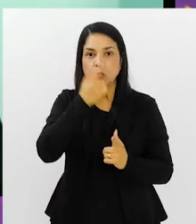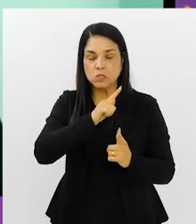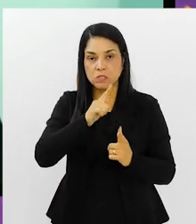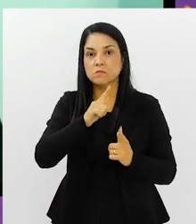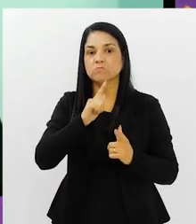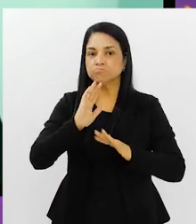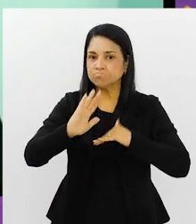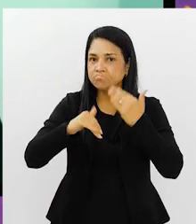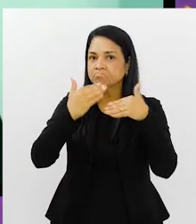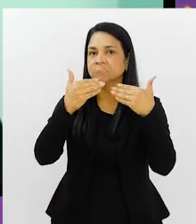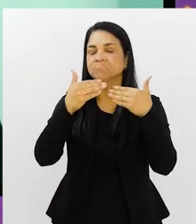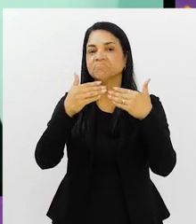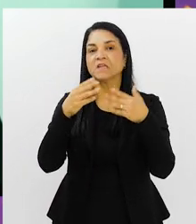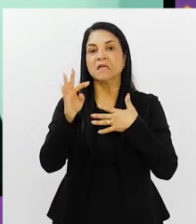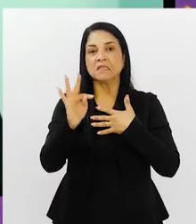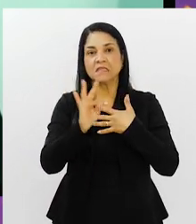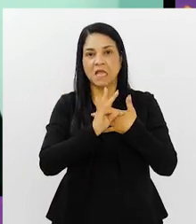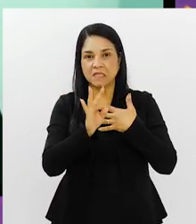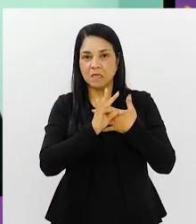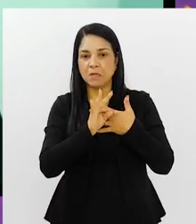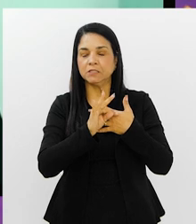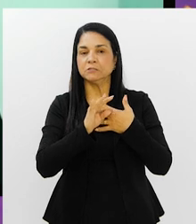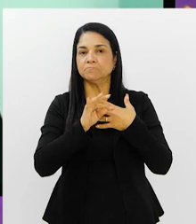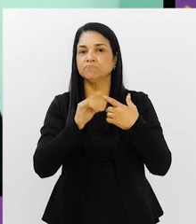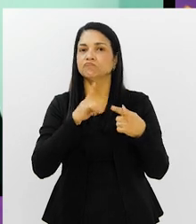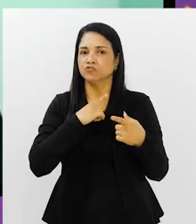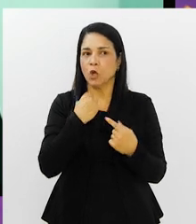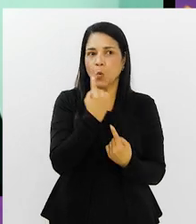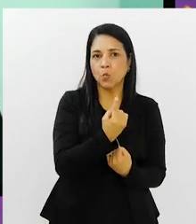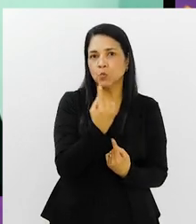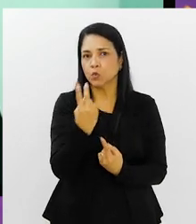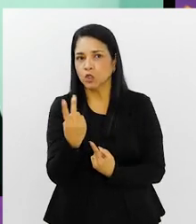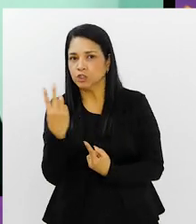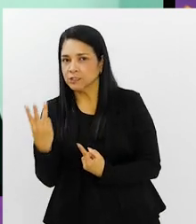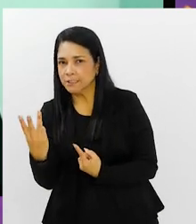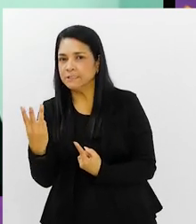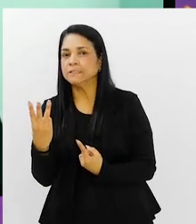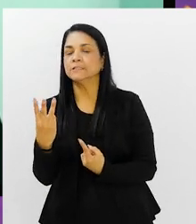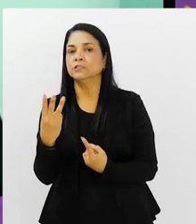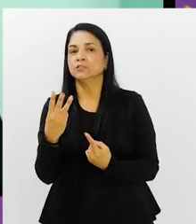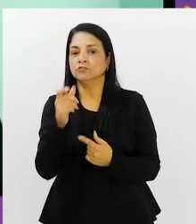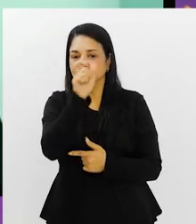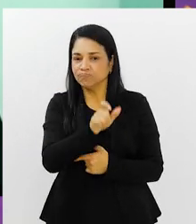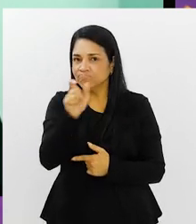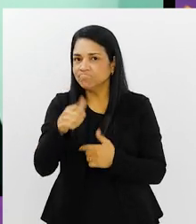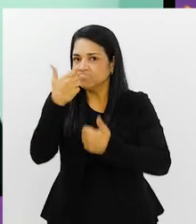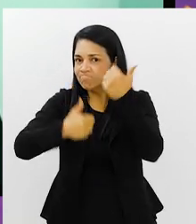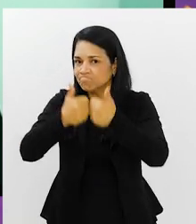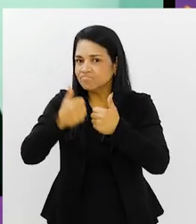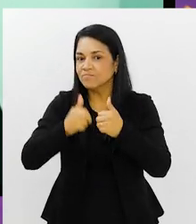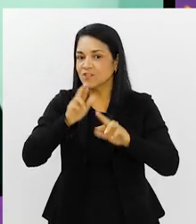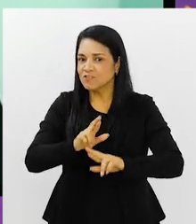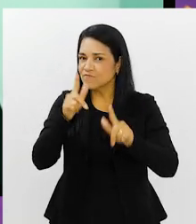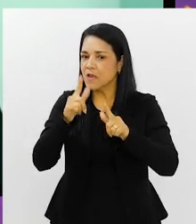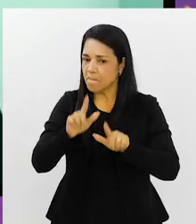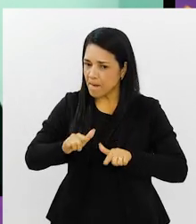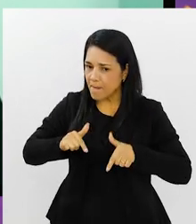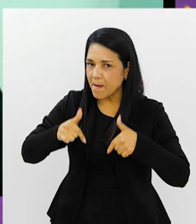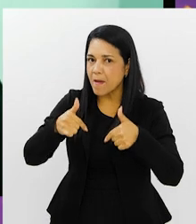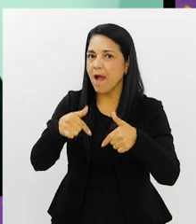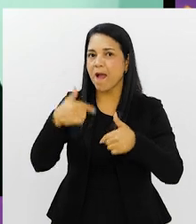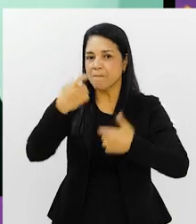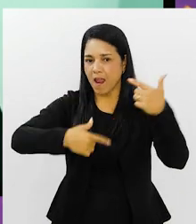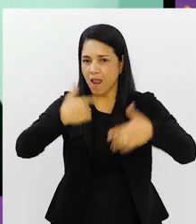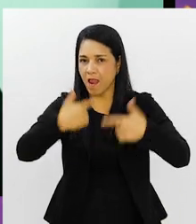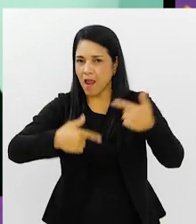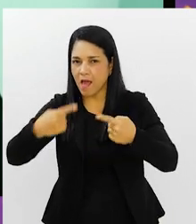fisicamente. É uma verdade. Tecnicamente, também tinha um, dois, três jogadores que faziam a diferença. Mas tanto é que todo